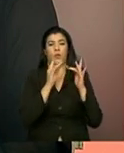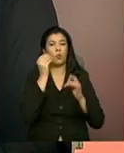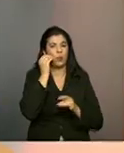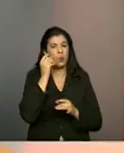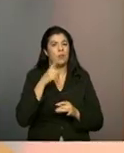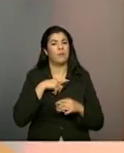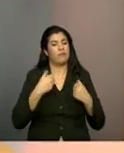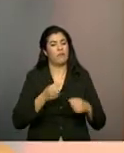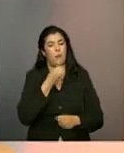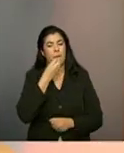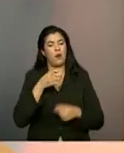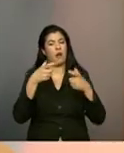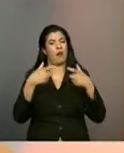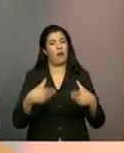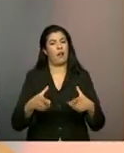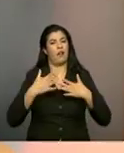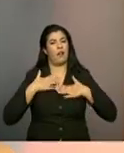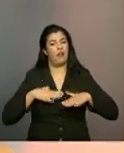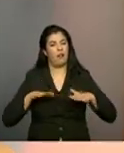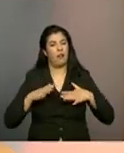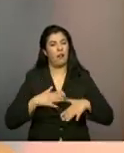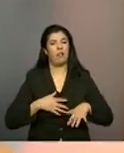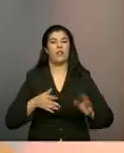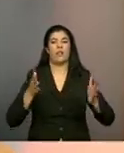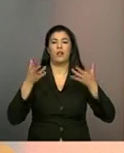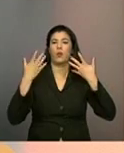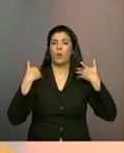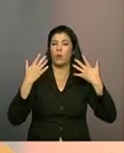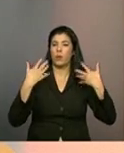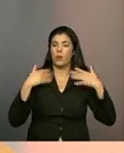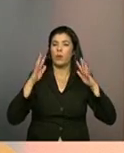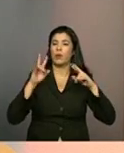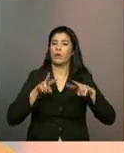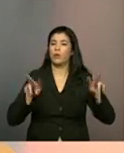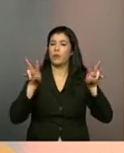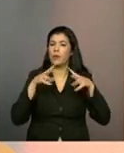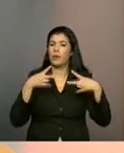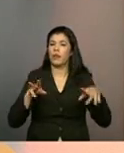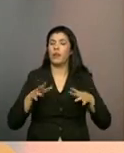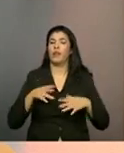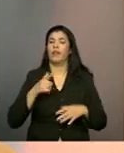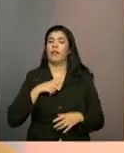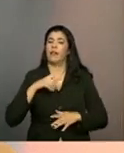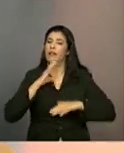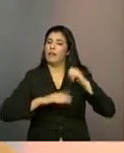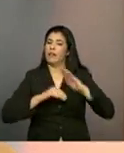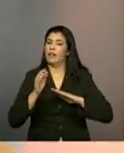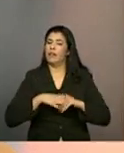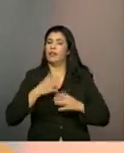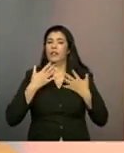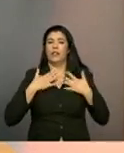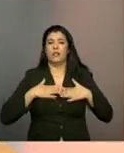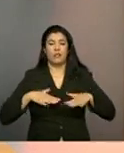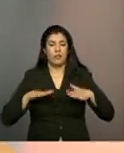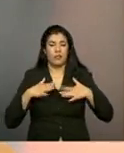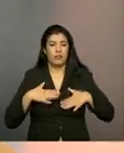agradável, arejado, as atividades a serem desenvolvidas devem ser atividades